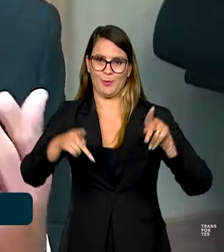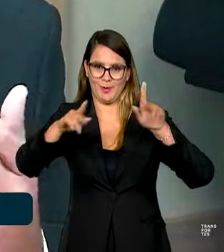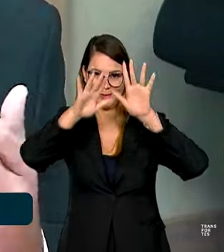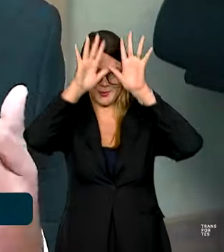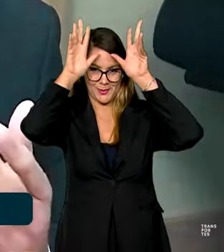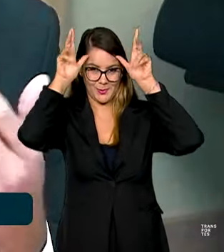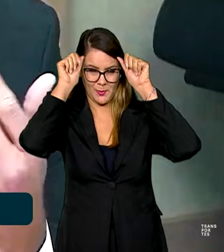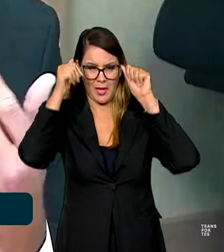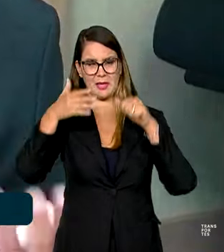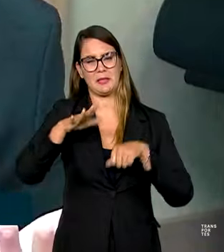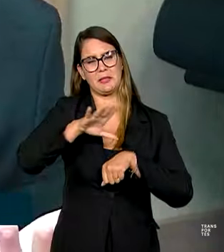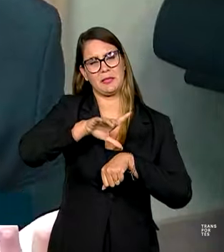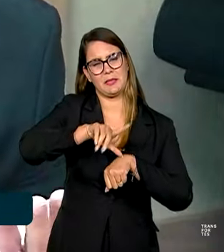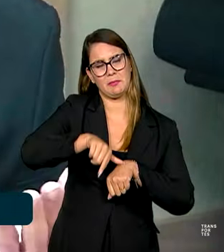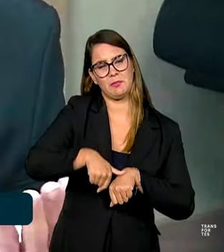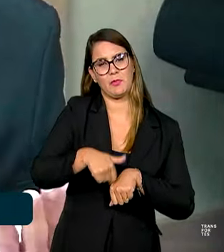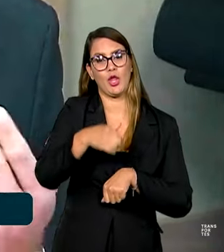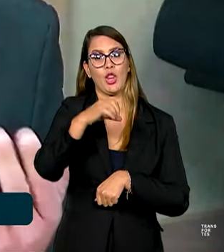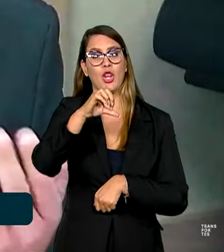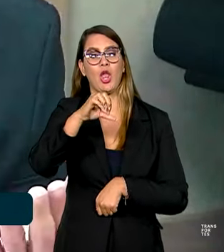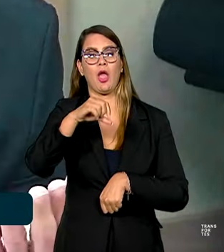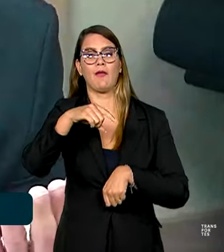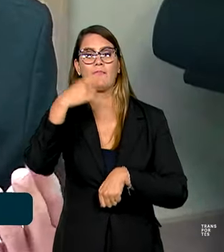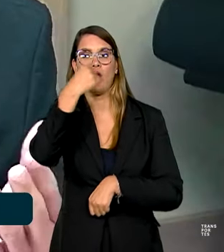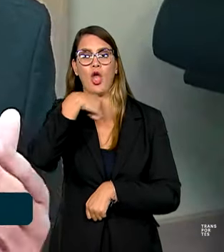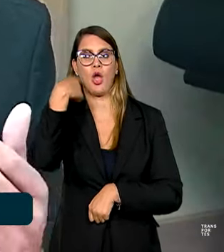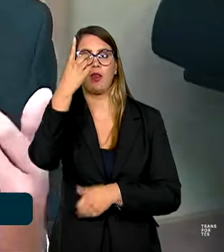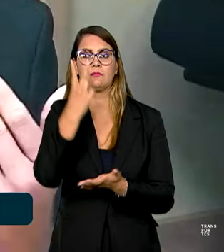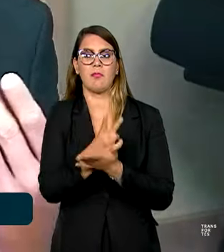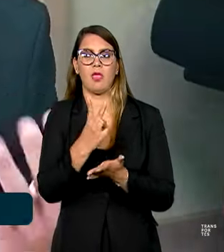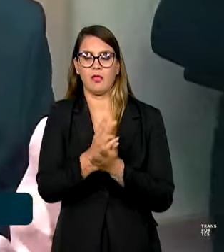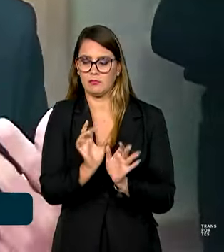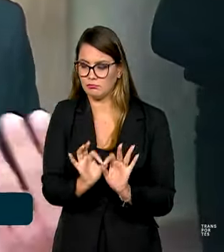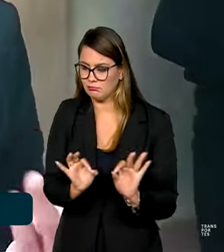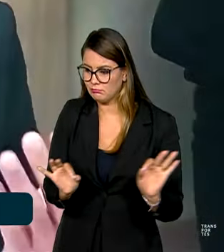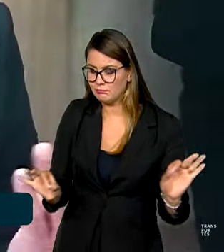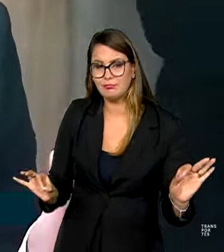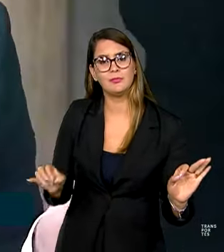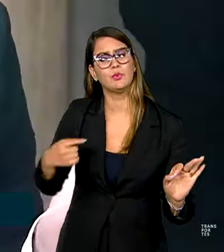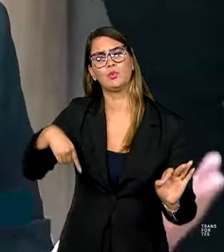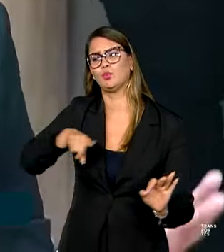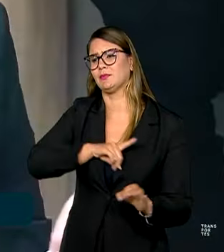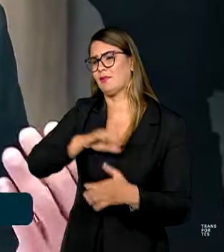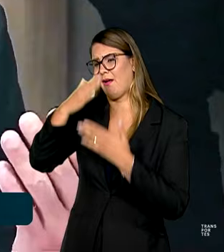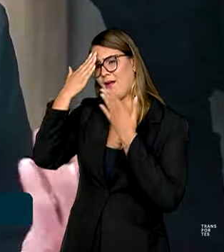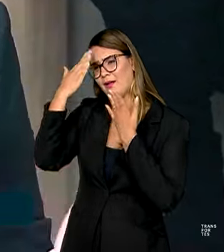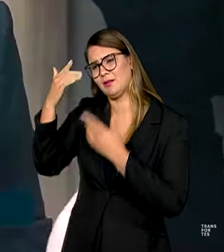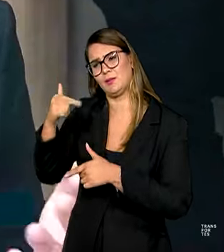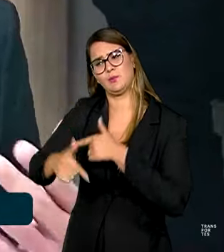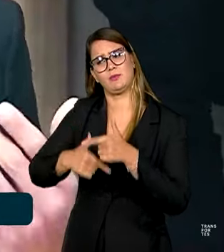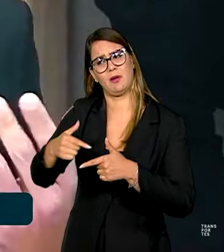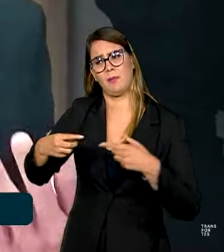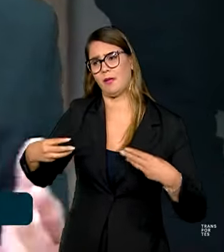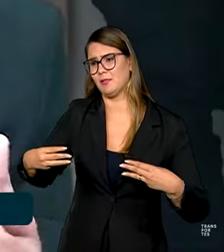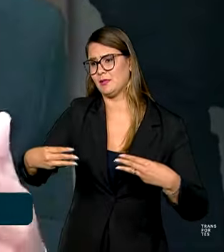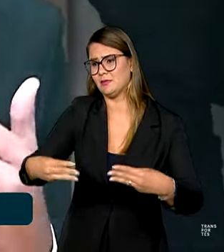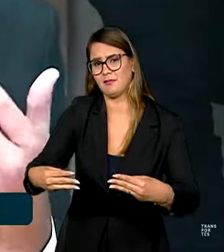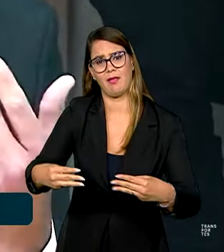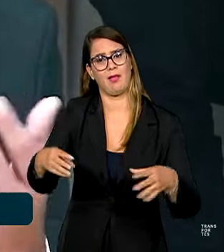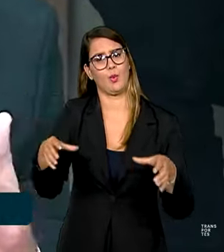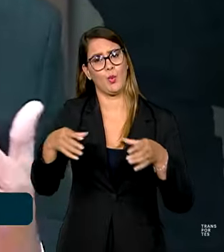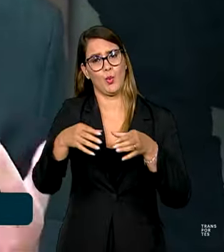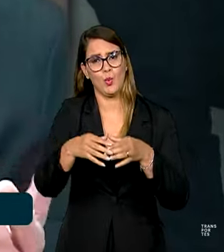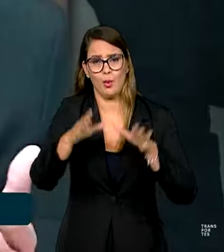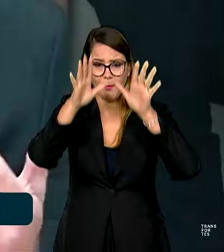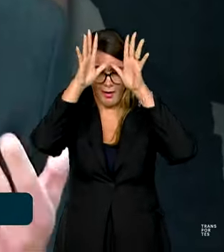gasta em torno de nove horas no mesmo percurso. Inclusive, todos agradecem ao trabalho do Ministério, ao NENIT, à bancada do Acre.